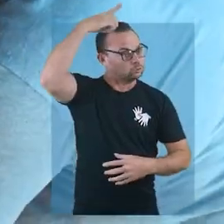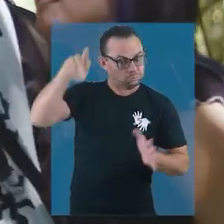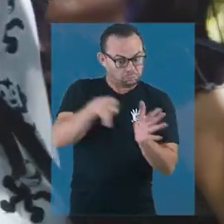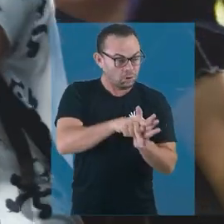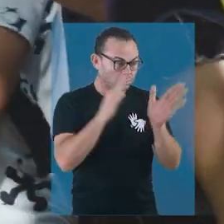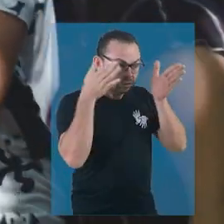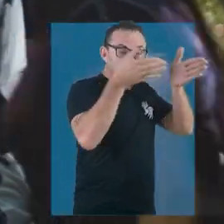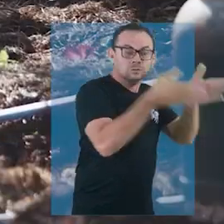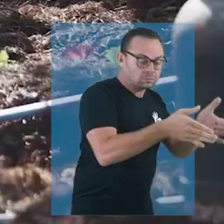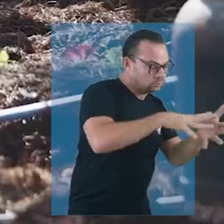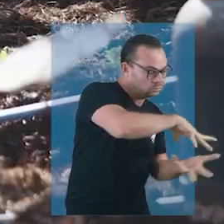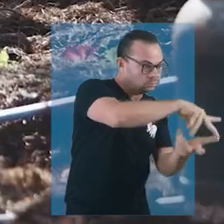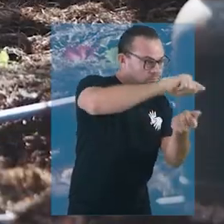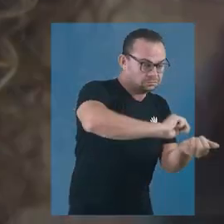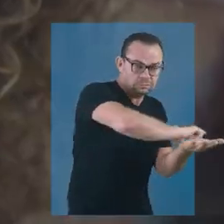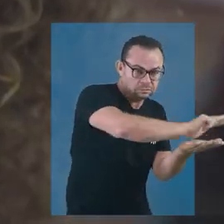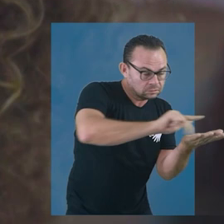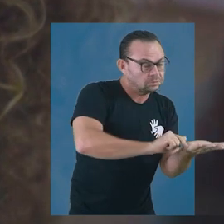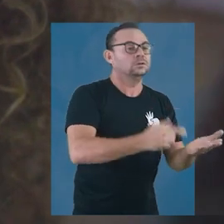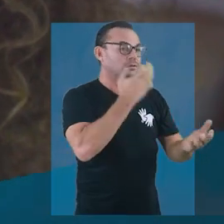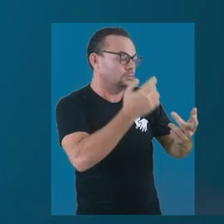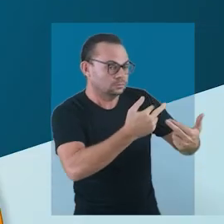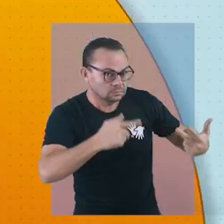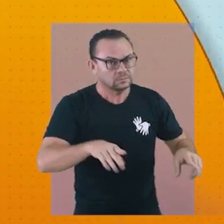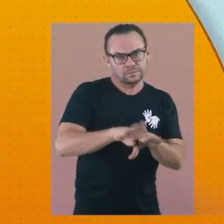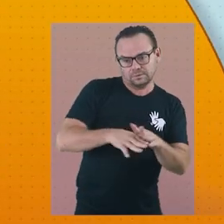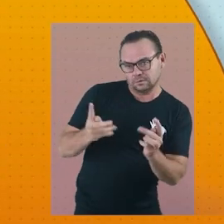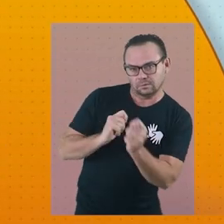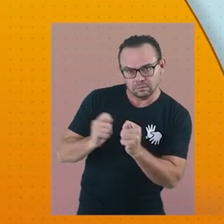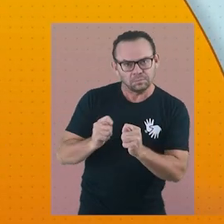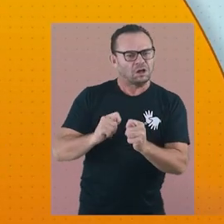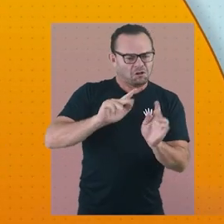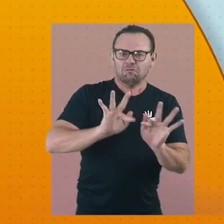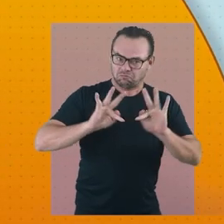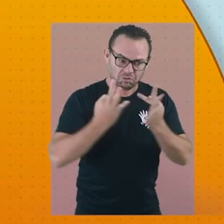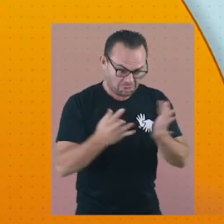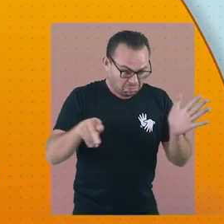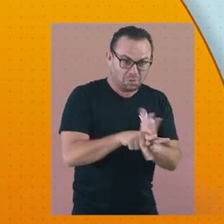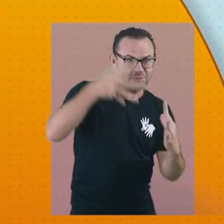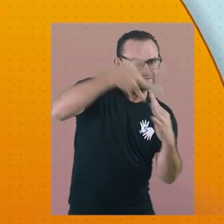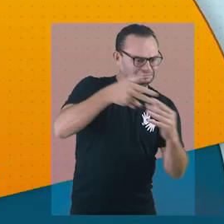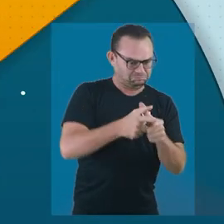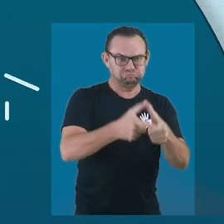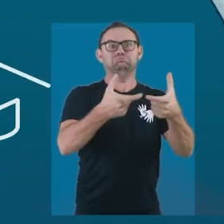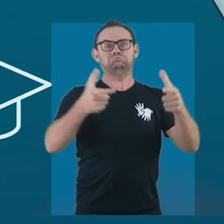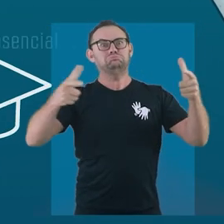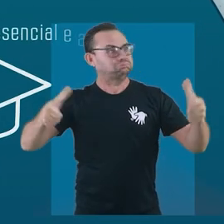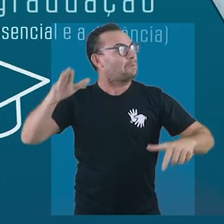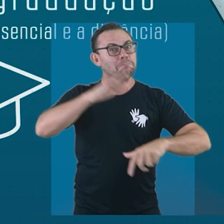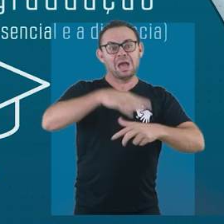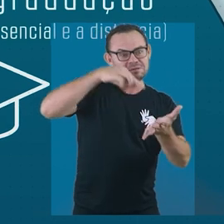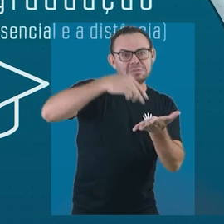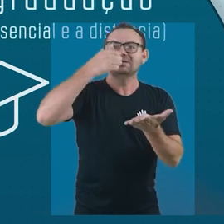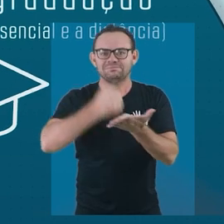vocacionada para a biodiversidade e a bioeconomia. Nossa família UFMS tem crescido ano